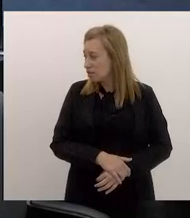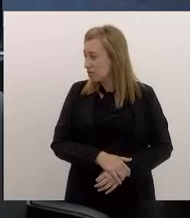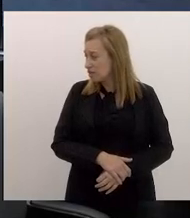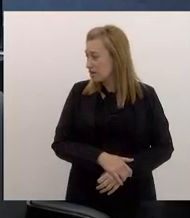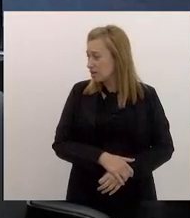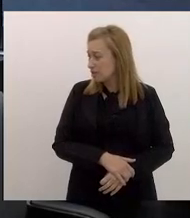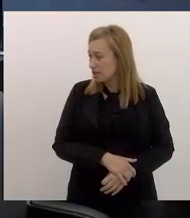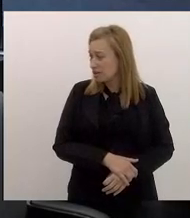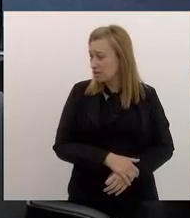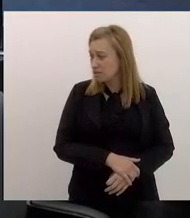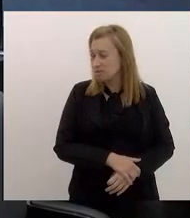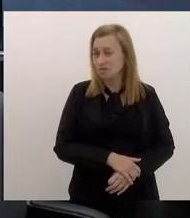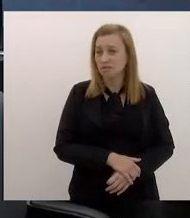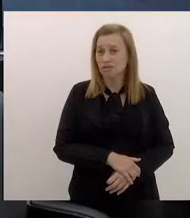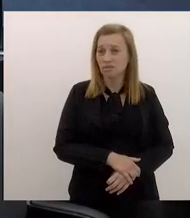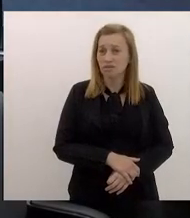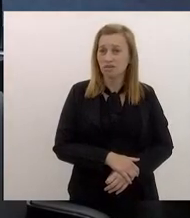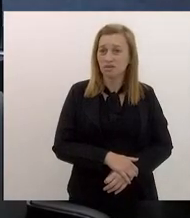Deputada.